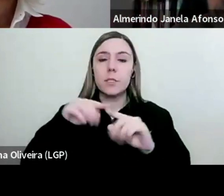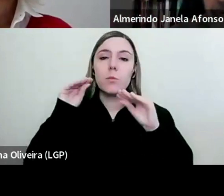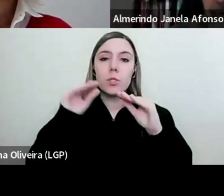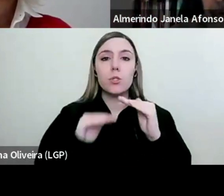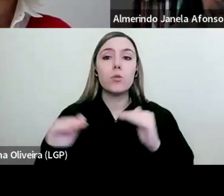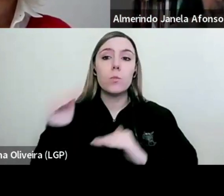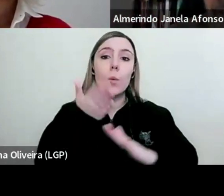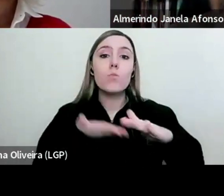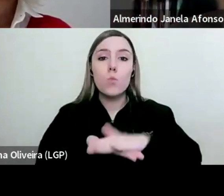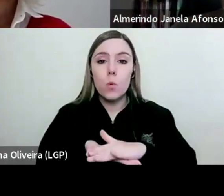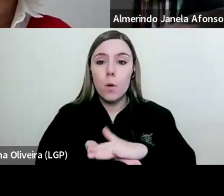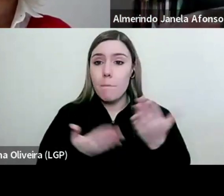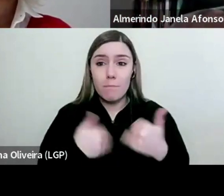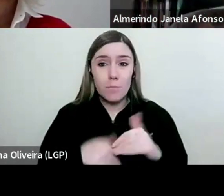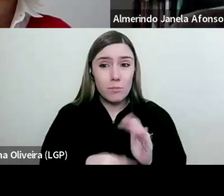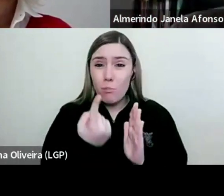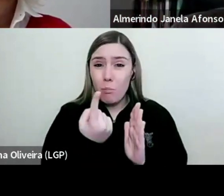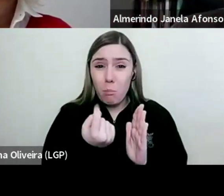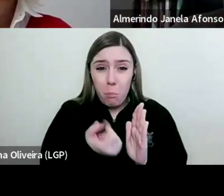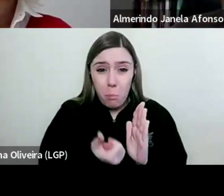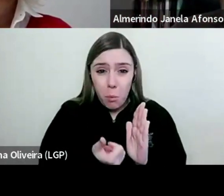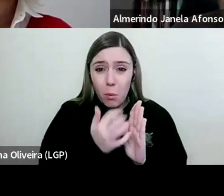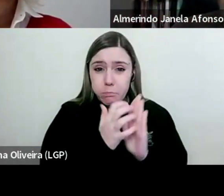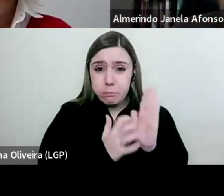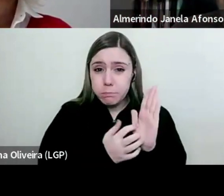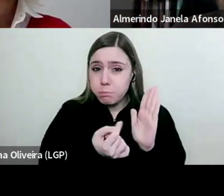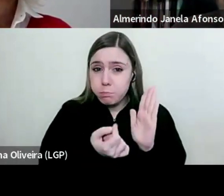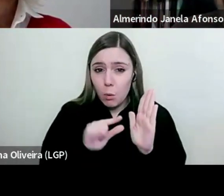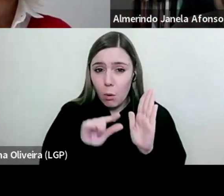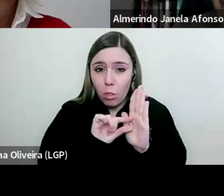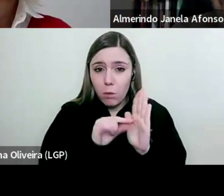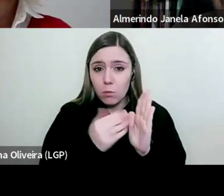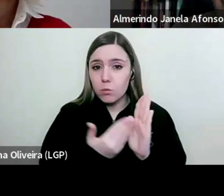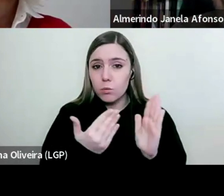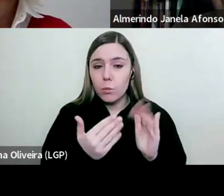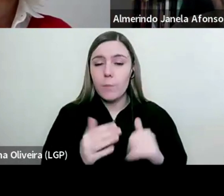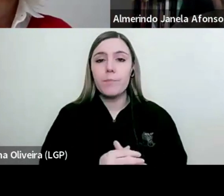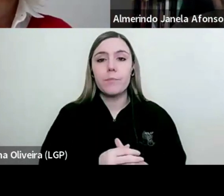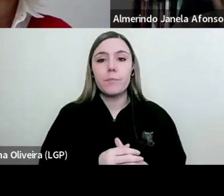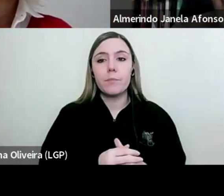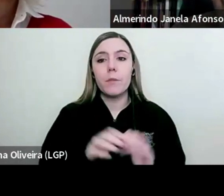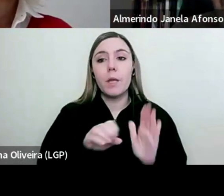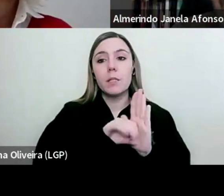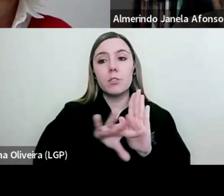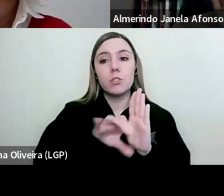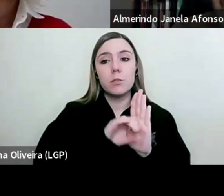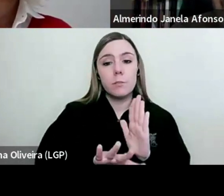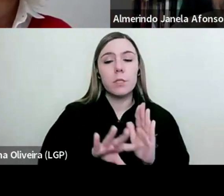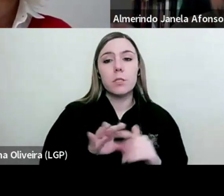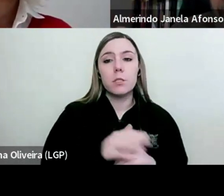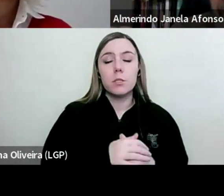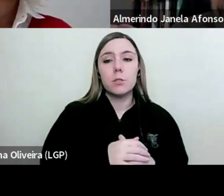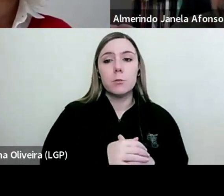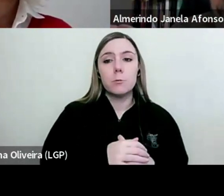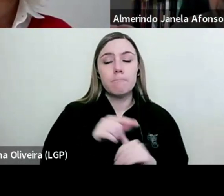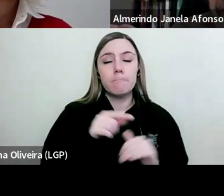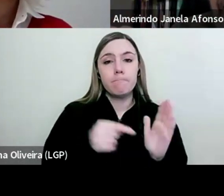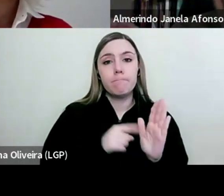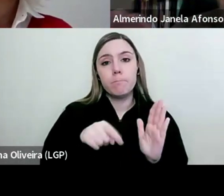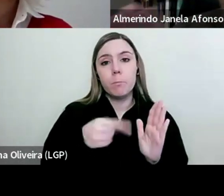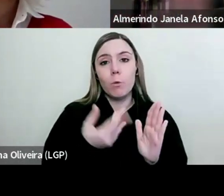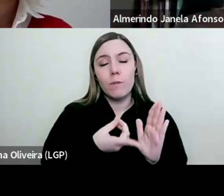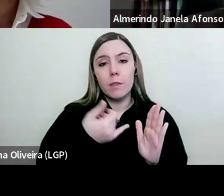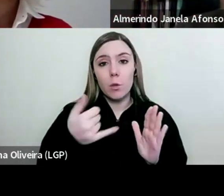desenvolve. O despacho 98A92, sob a avaliação